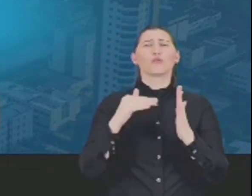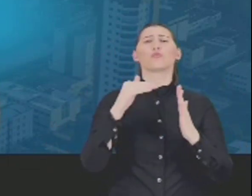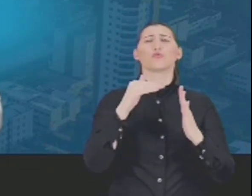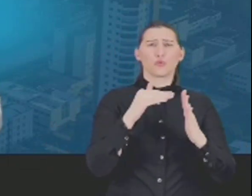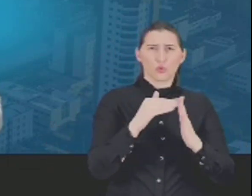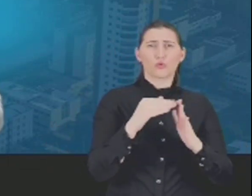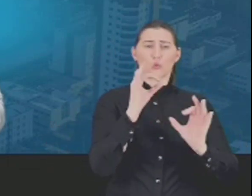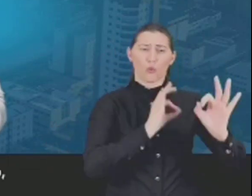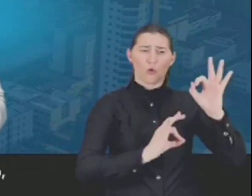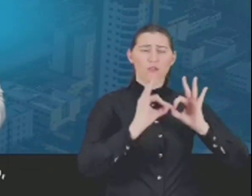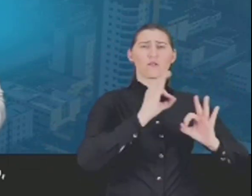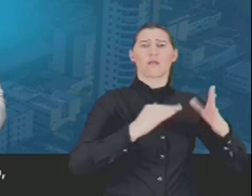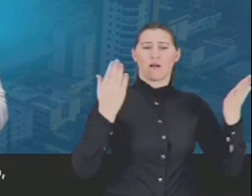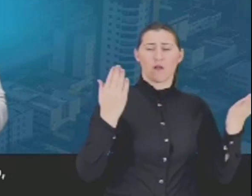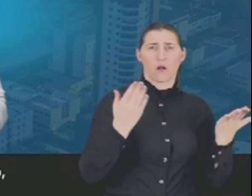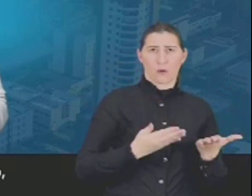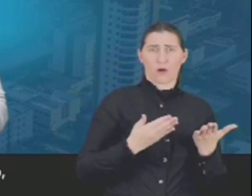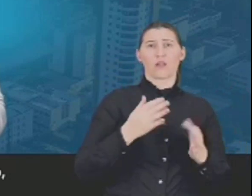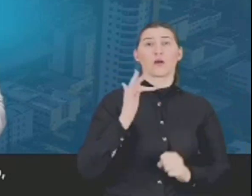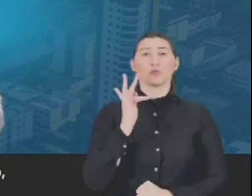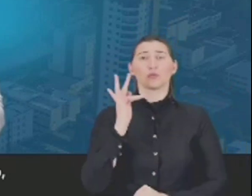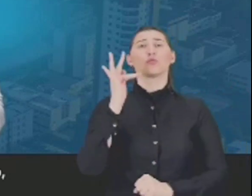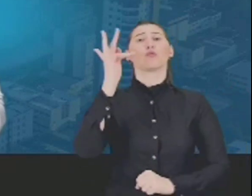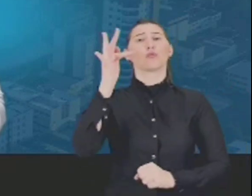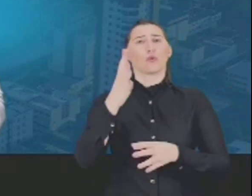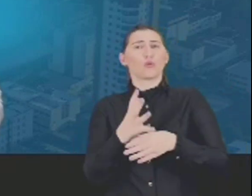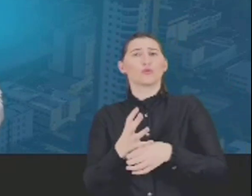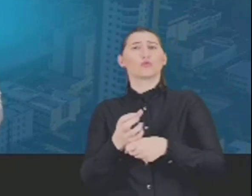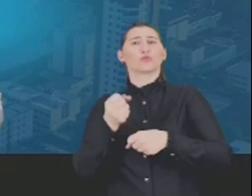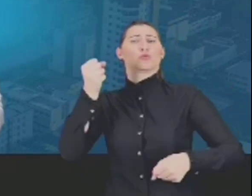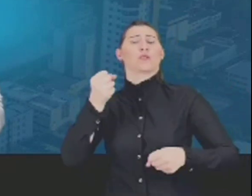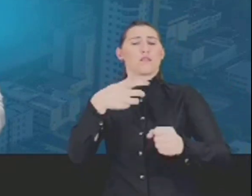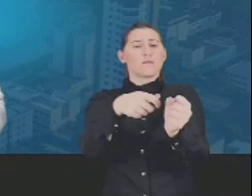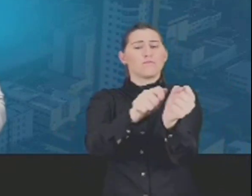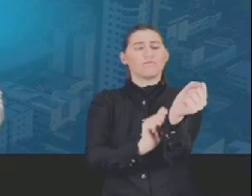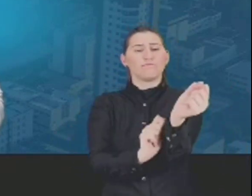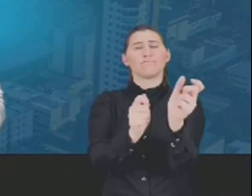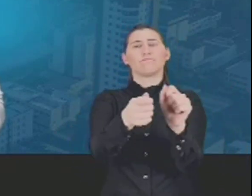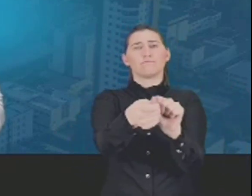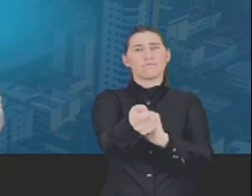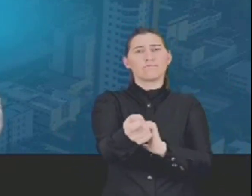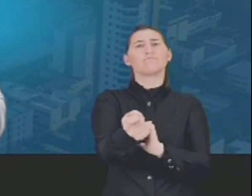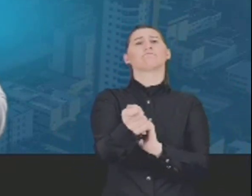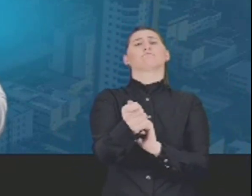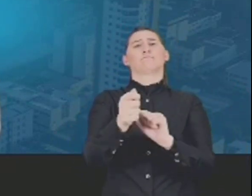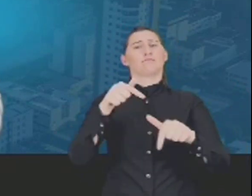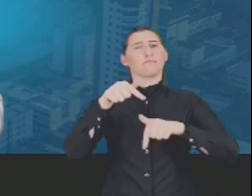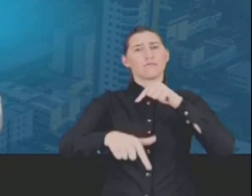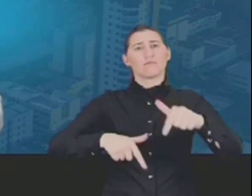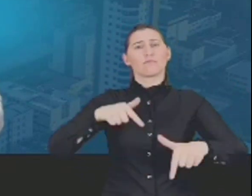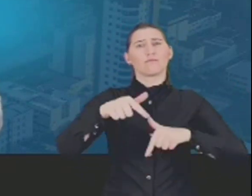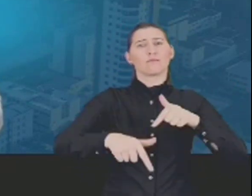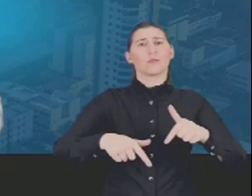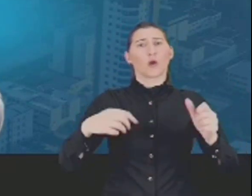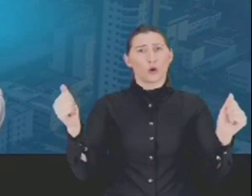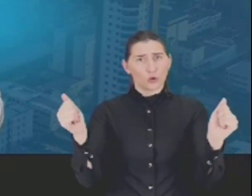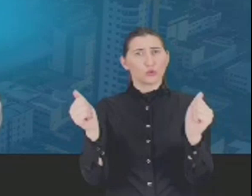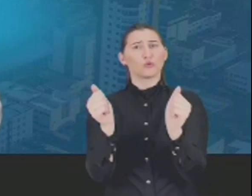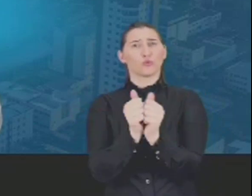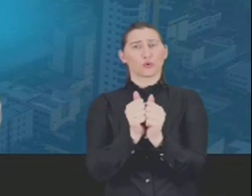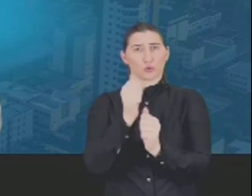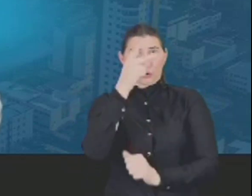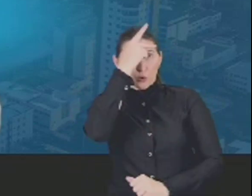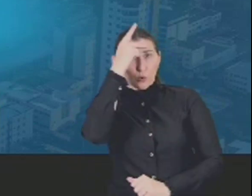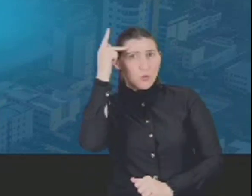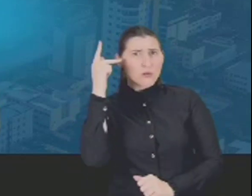que tudo dá certo quando a gente faz um bom planejamento, arregaça as mangas e trabalha. É isso que eu vejo aqui, com as